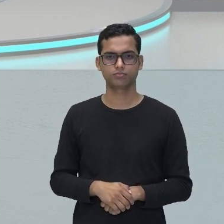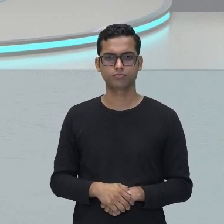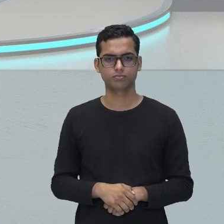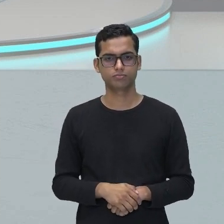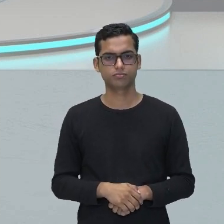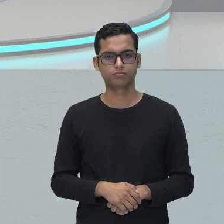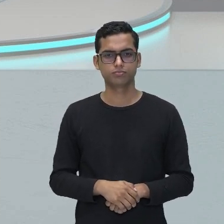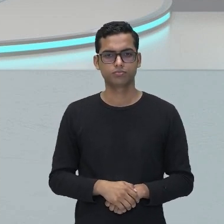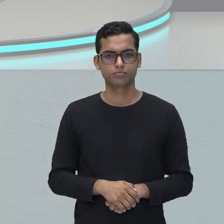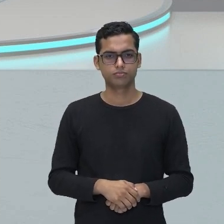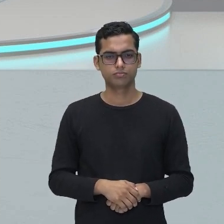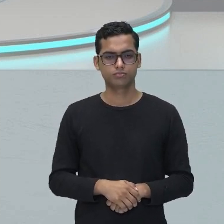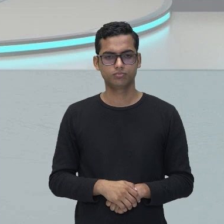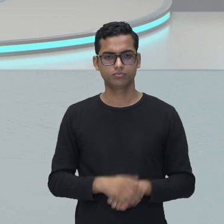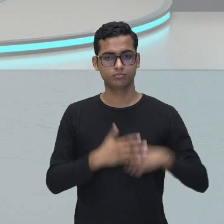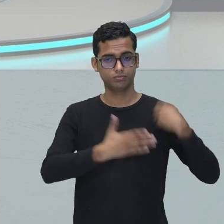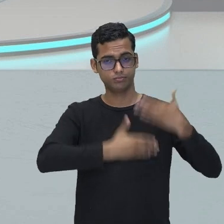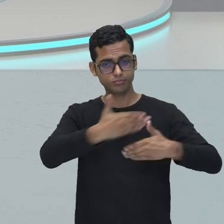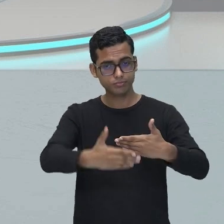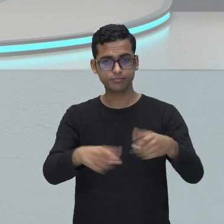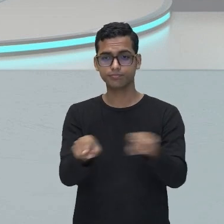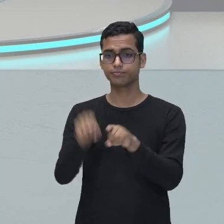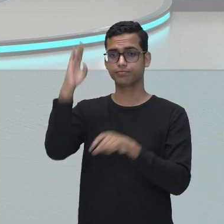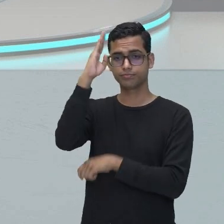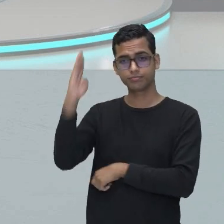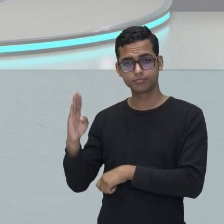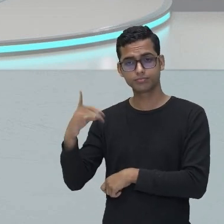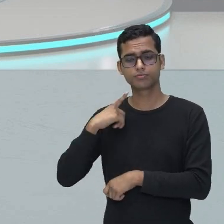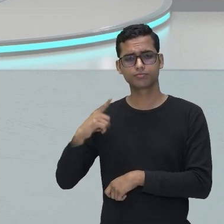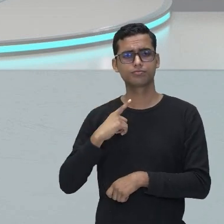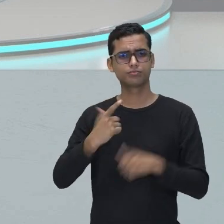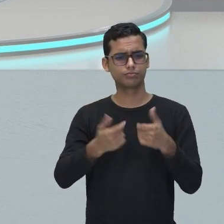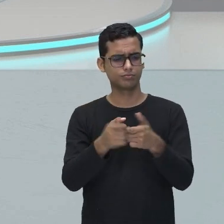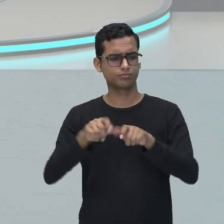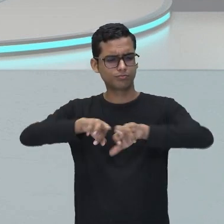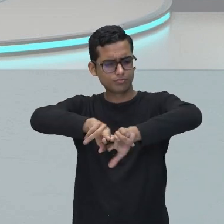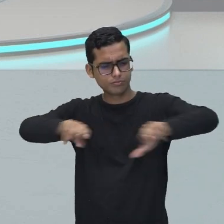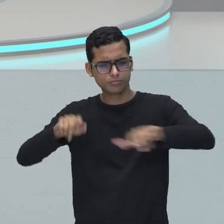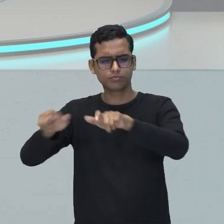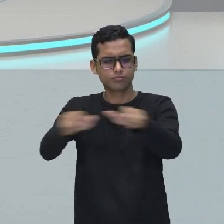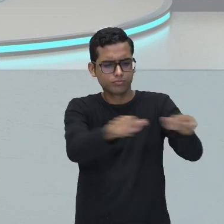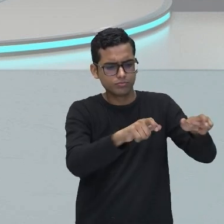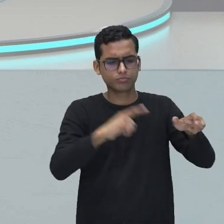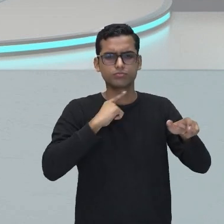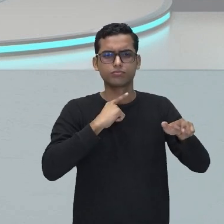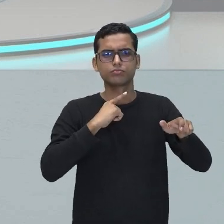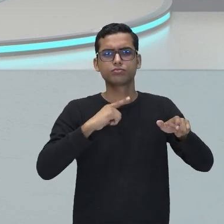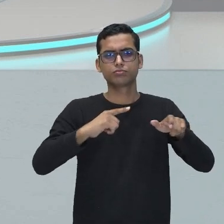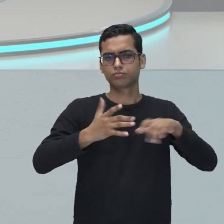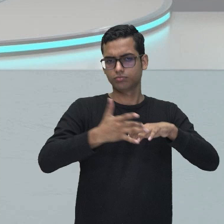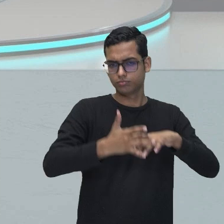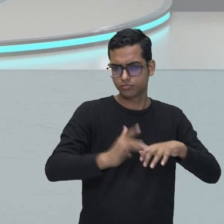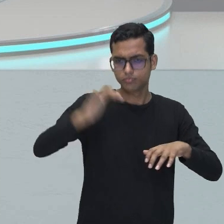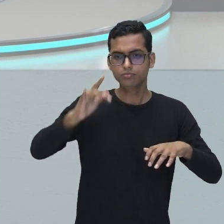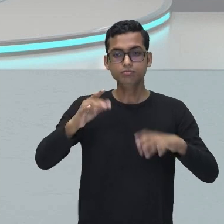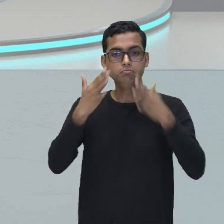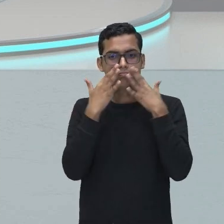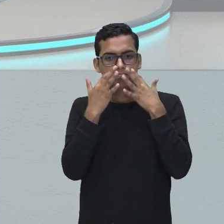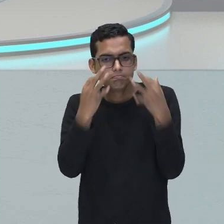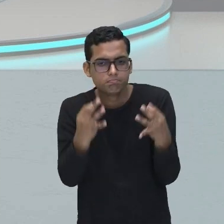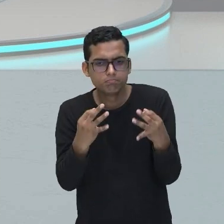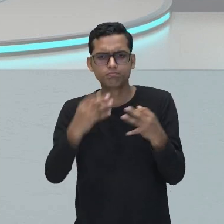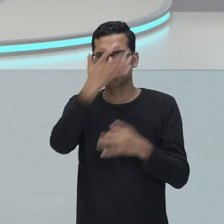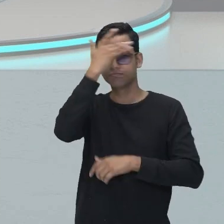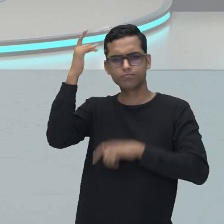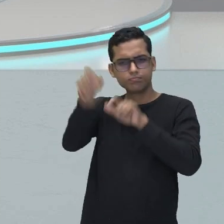essa questão do Brasil ter tantas minas de ouro, tanta riqueza, isso chamou a atenção de